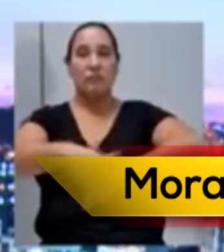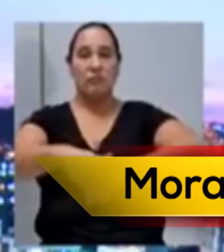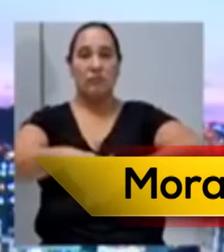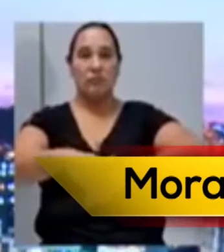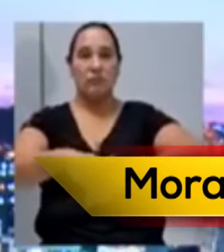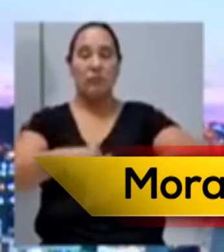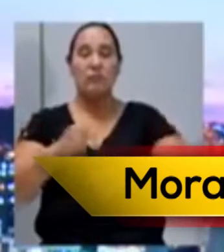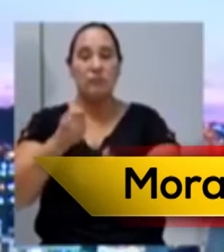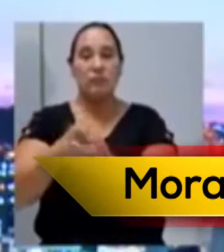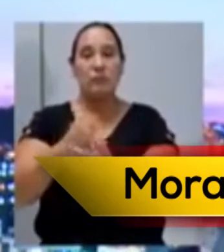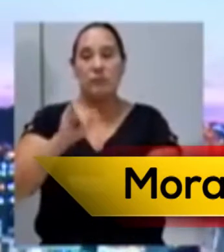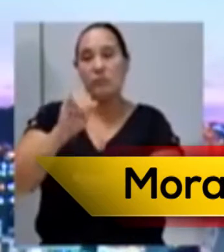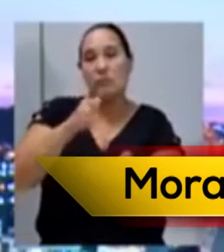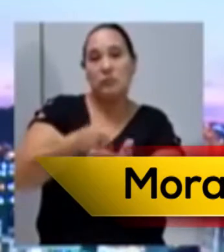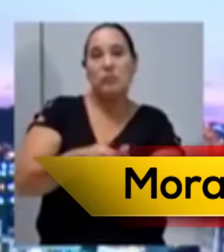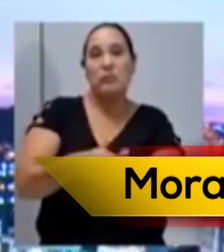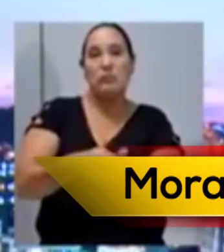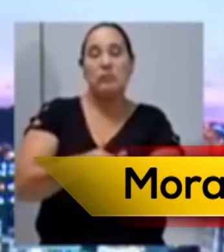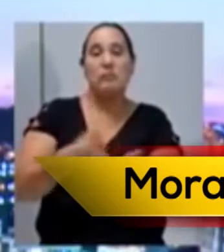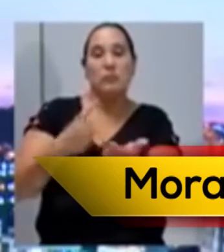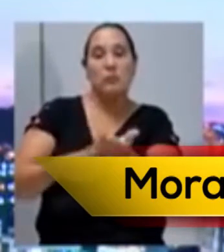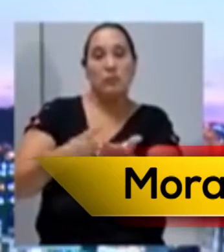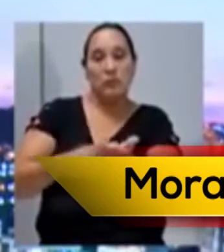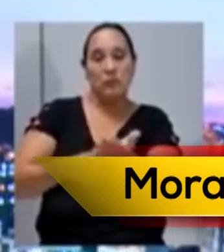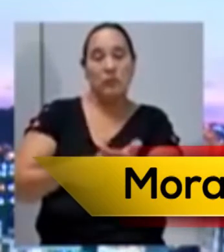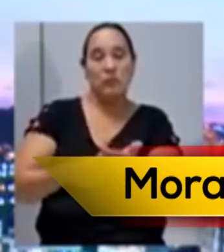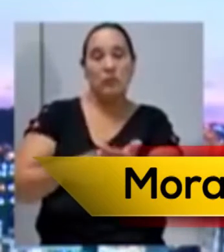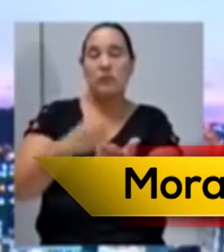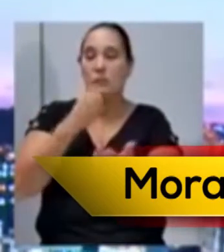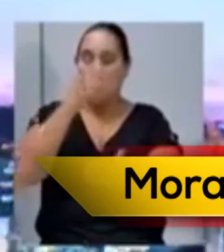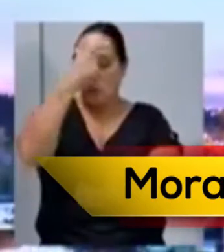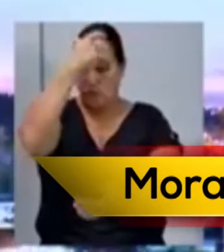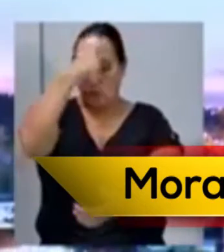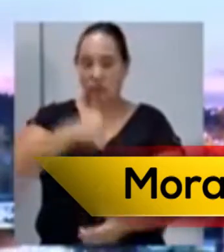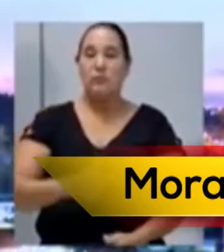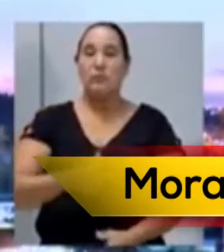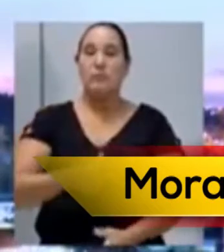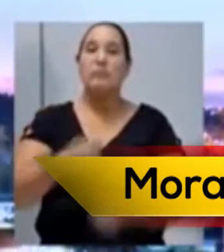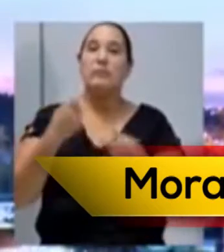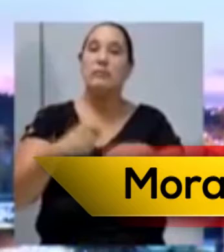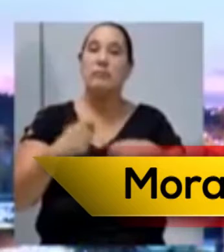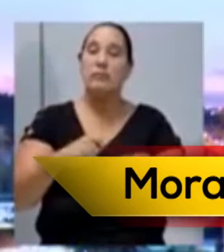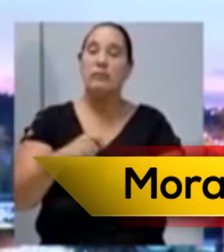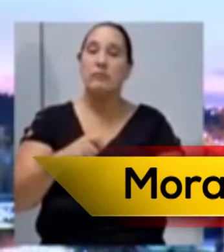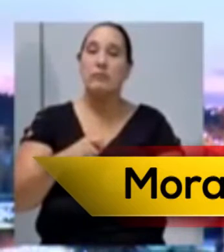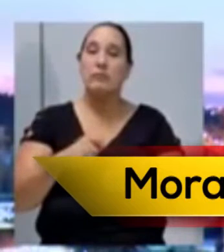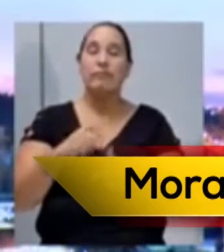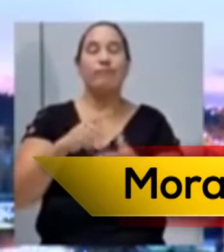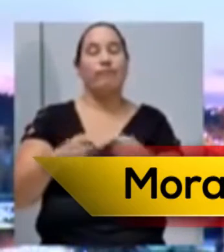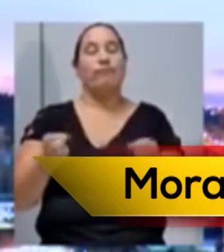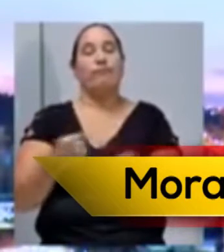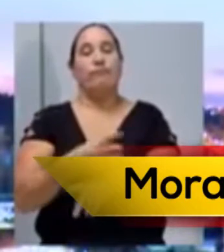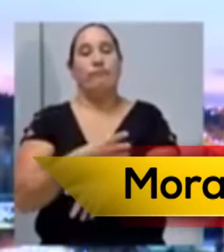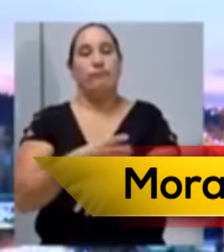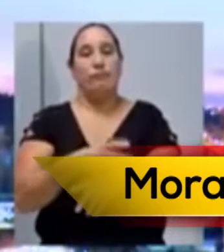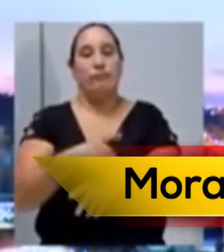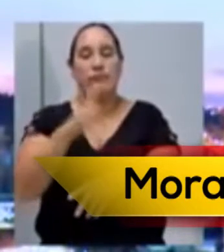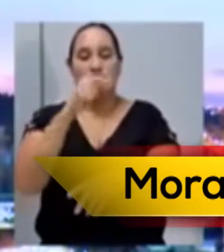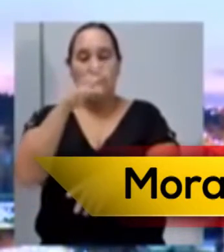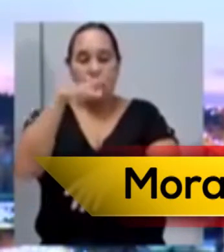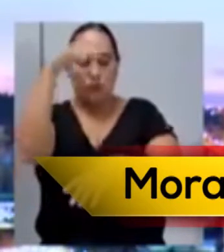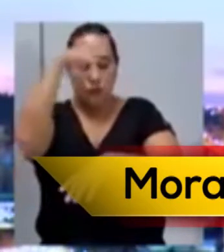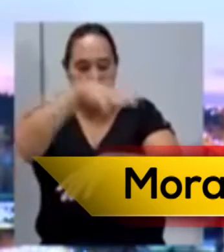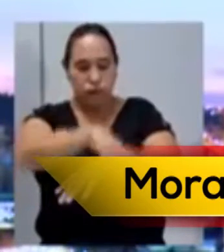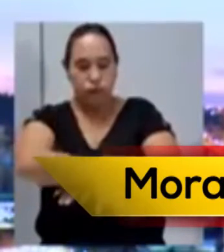Nós pagamos os nossos impostos, cumprimos nossos deveres de bons cidadãos e precisamos de uma solução quanto aos alagamentos que vêm